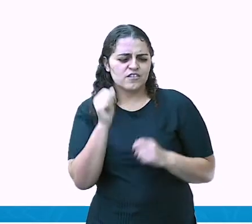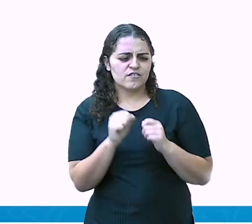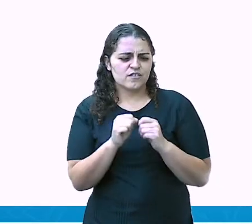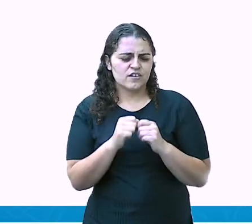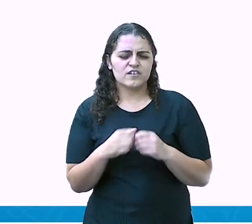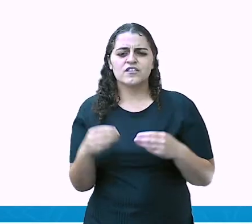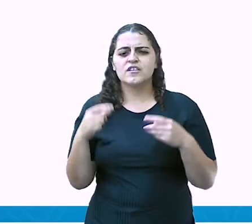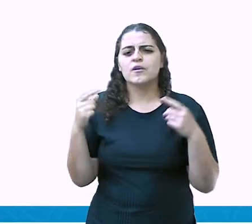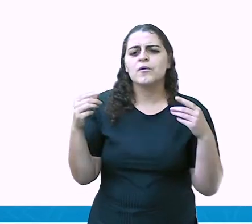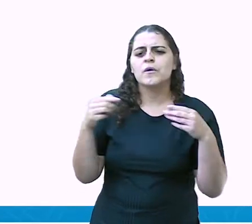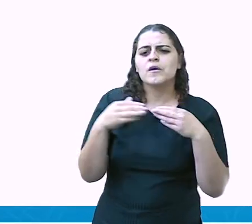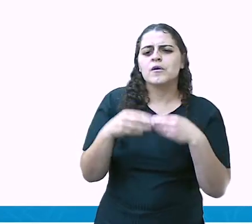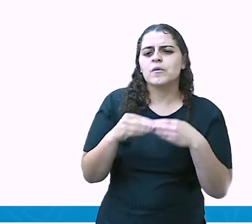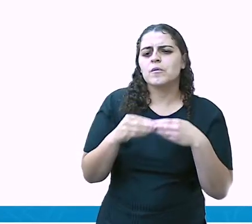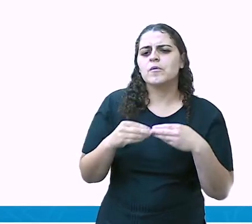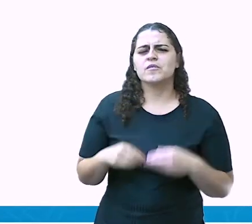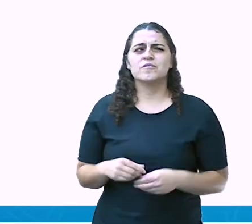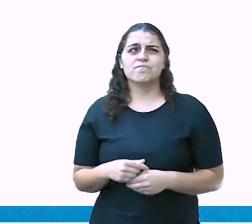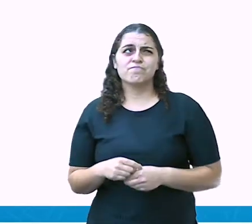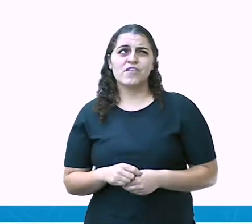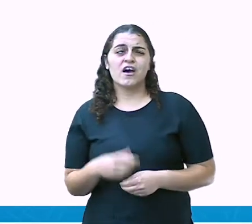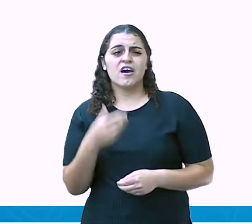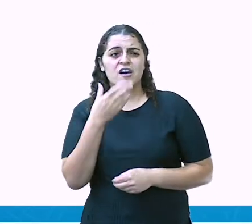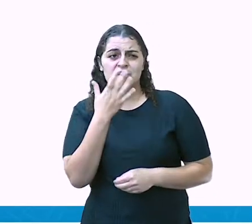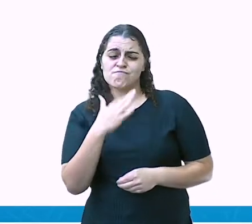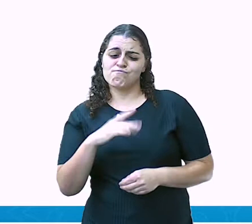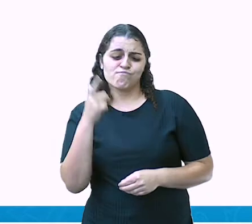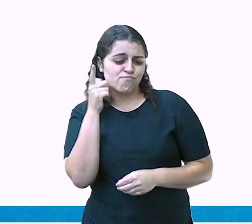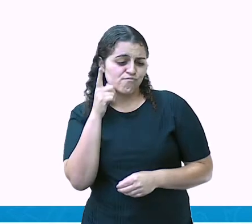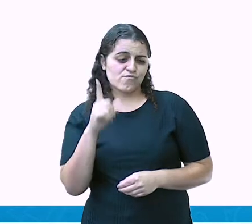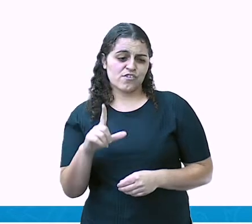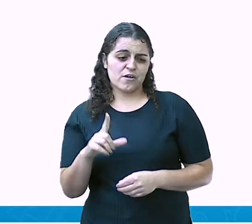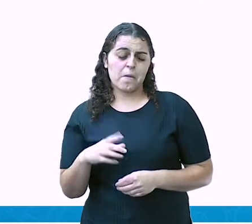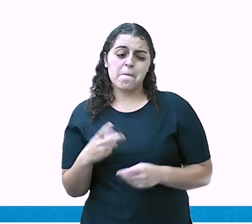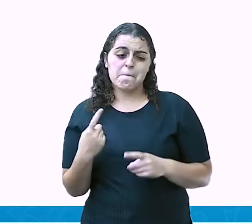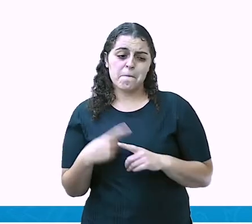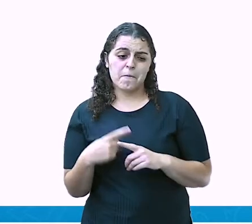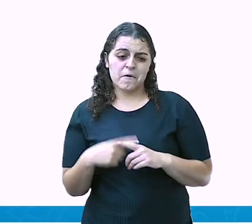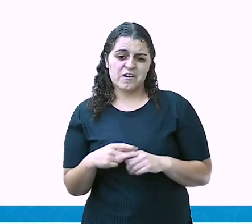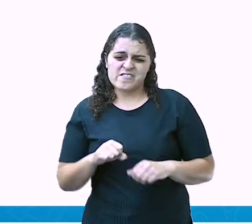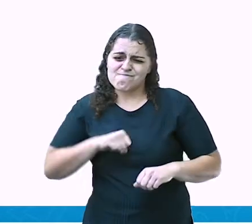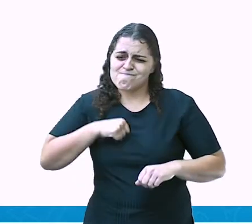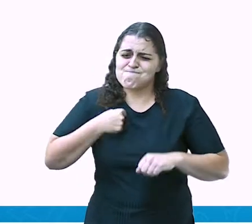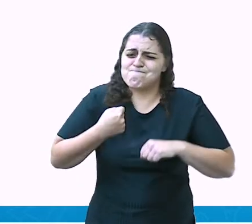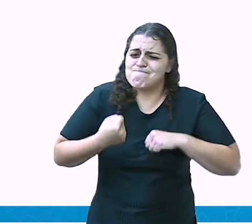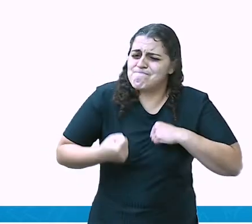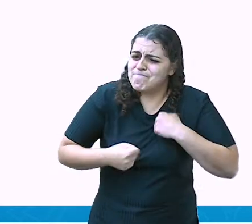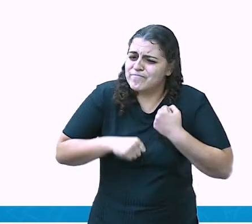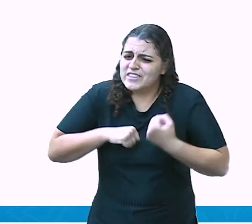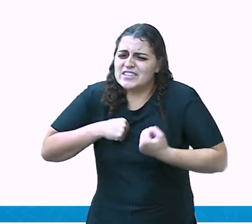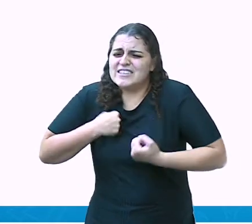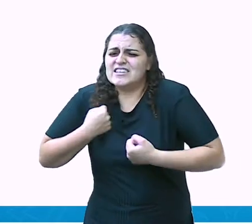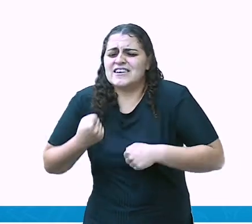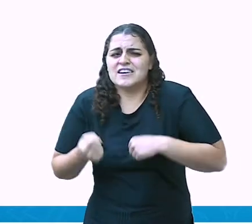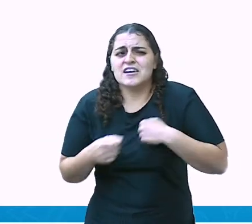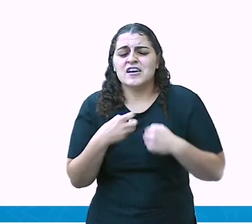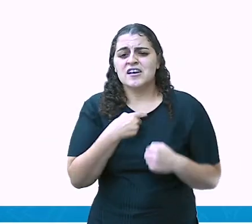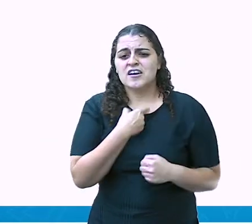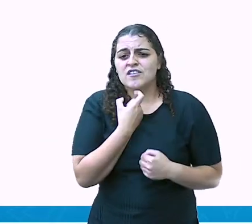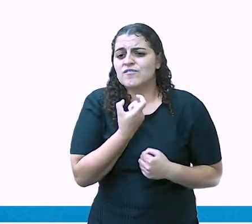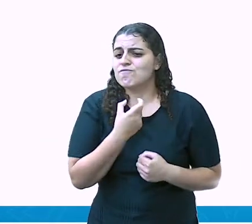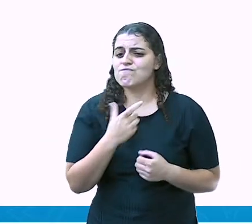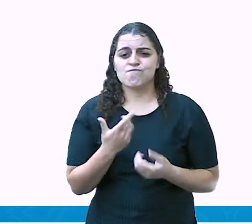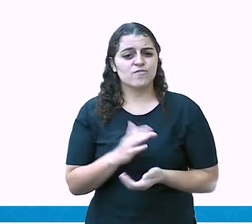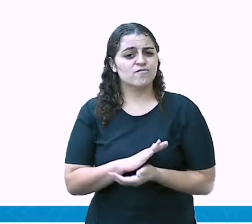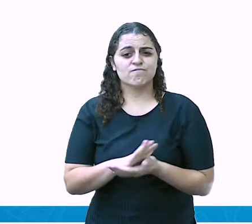acordo com ela, você estimula, ela não consegue. Porque o nível de ansiedade dela é tão alto que a voz não sai.